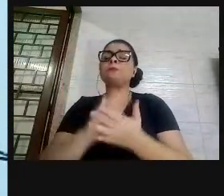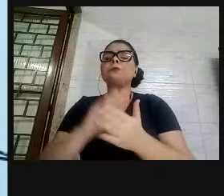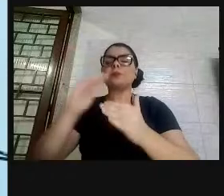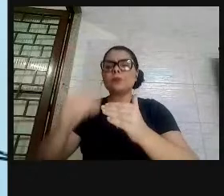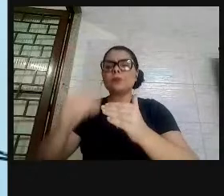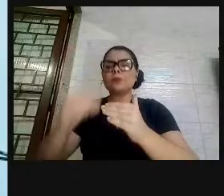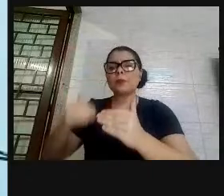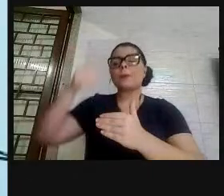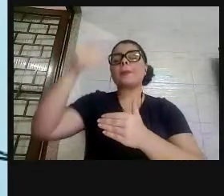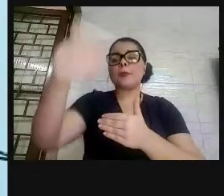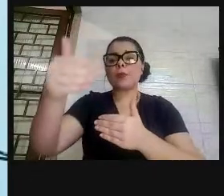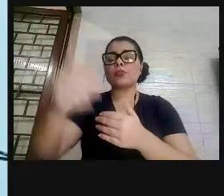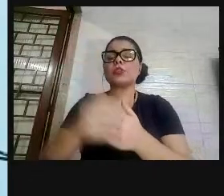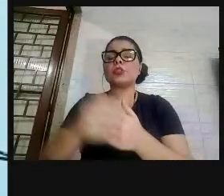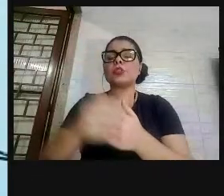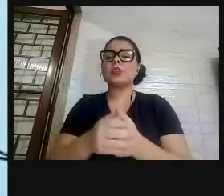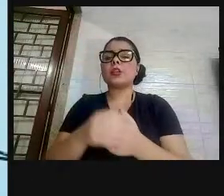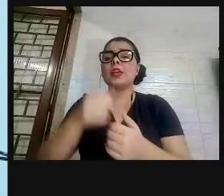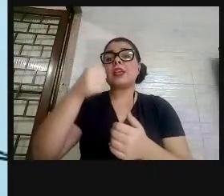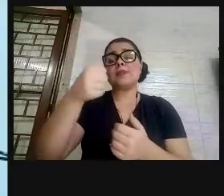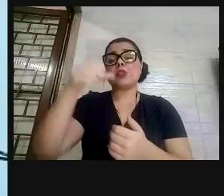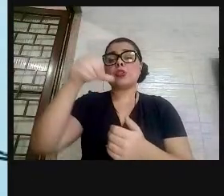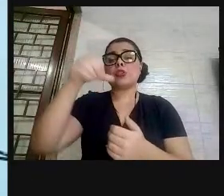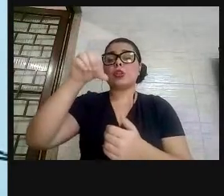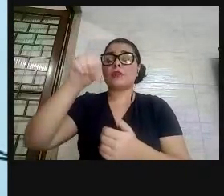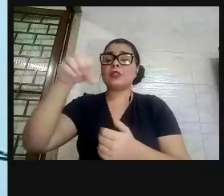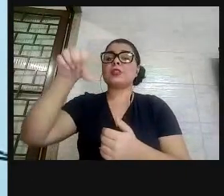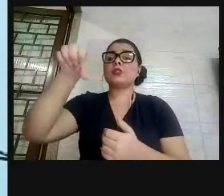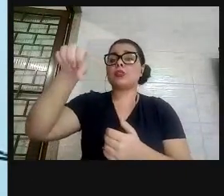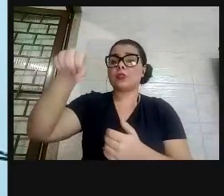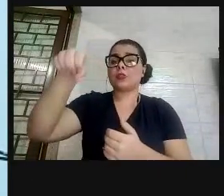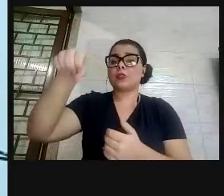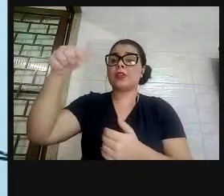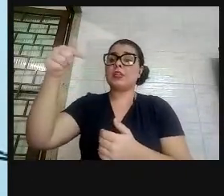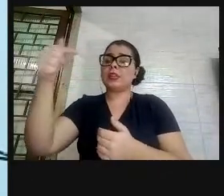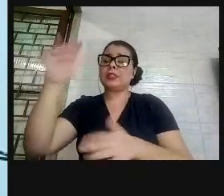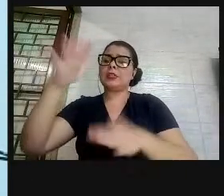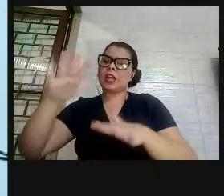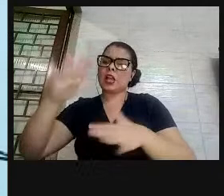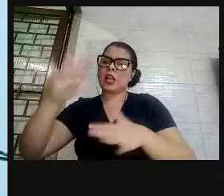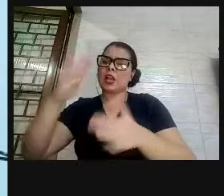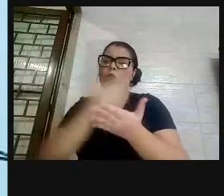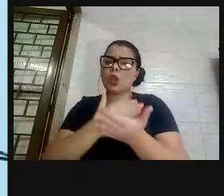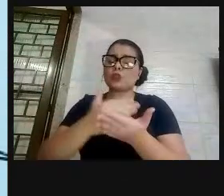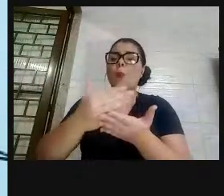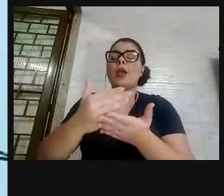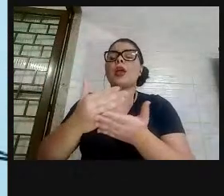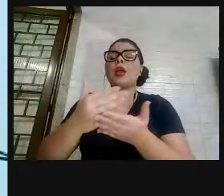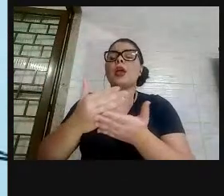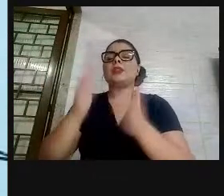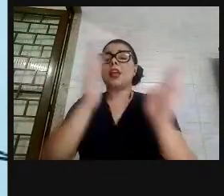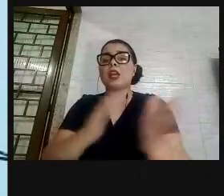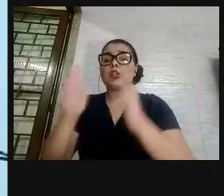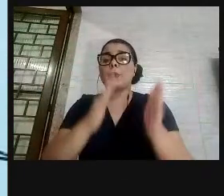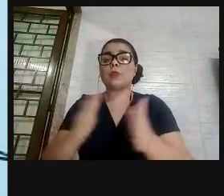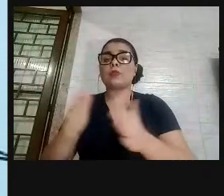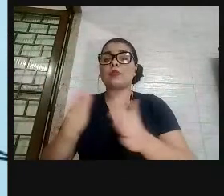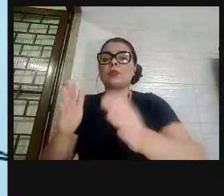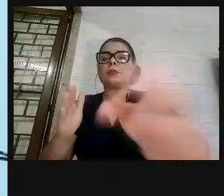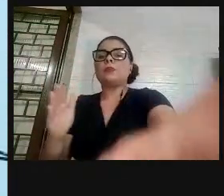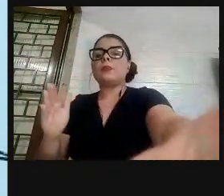1997, 1998, inicia esse processo de validade da nova legislação